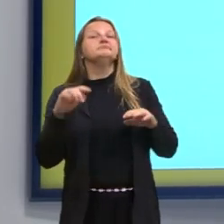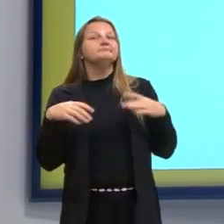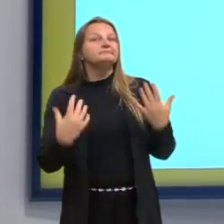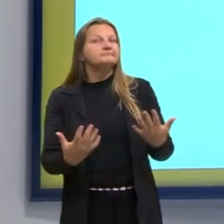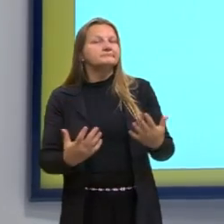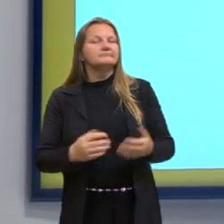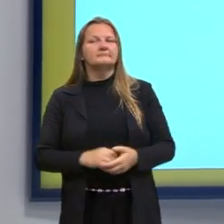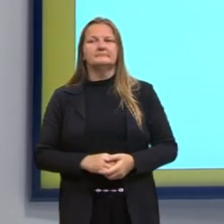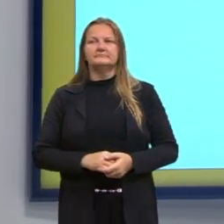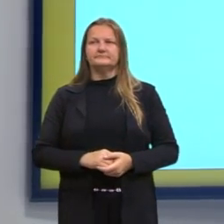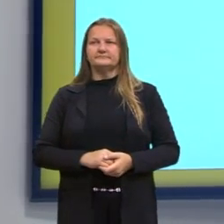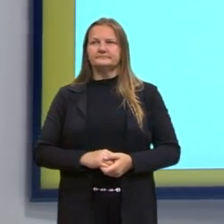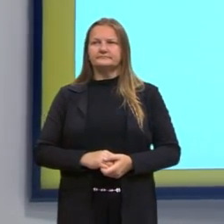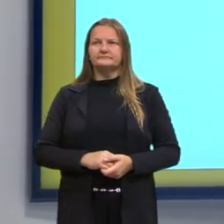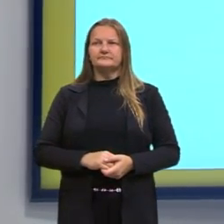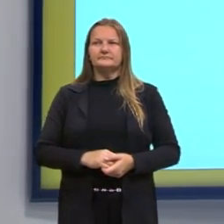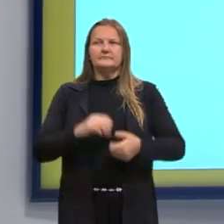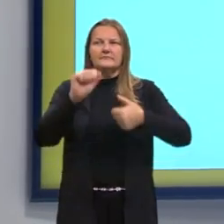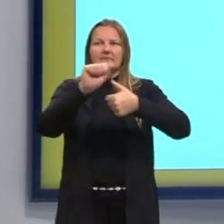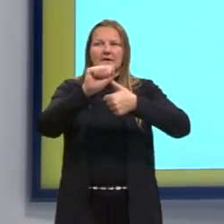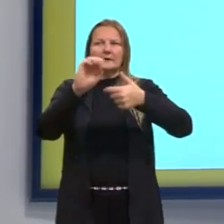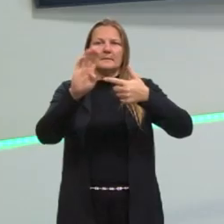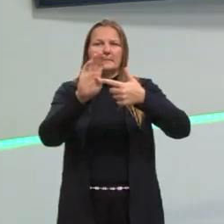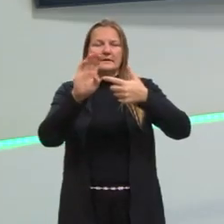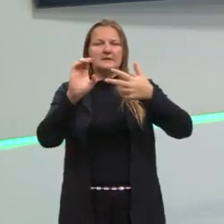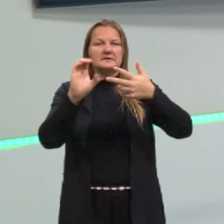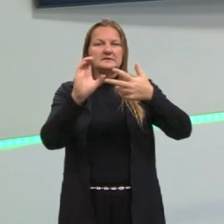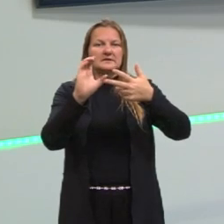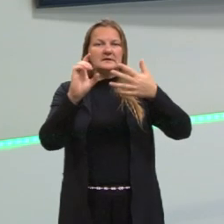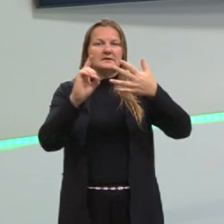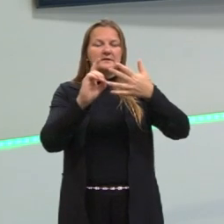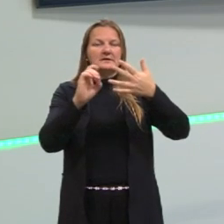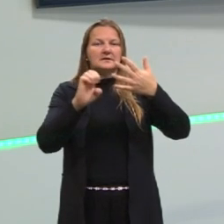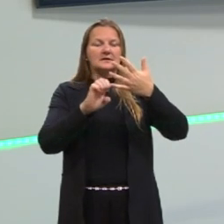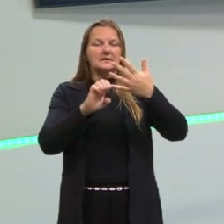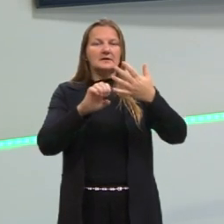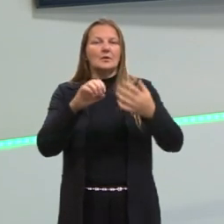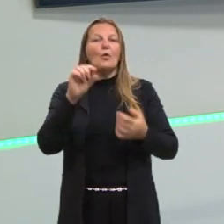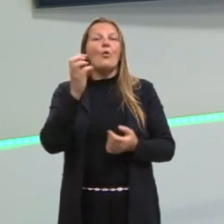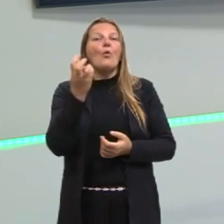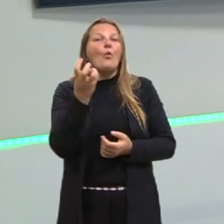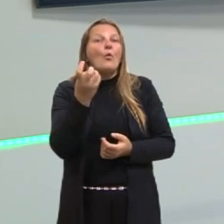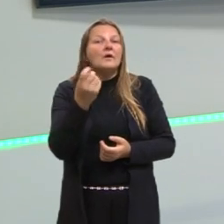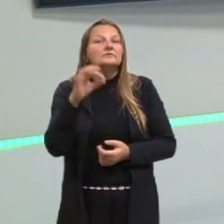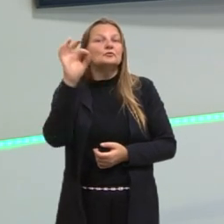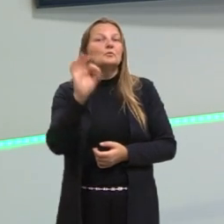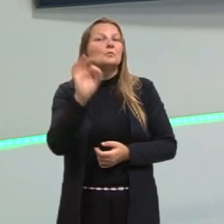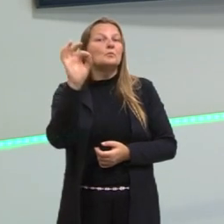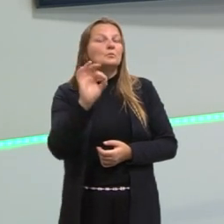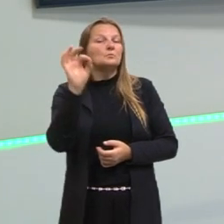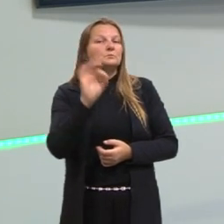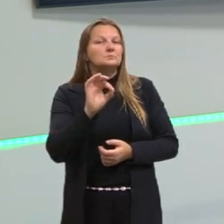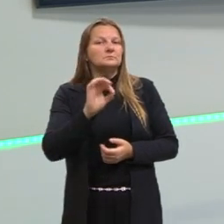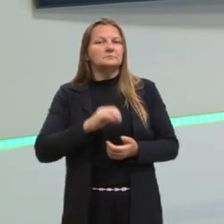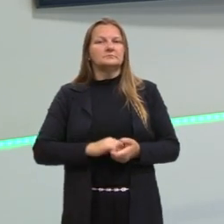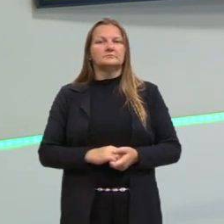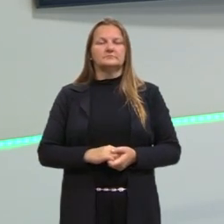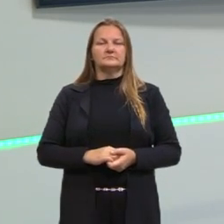Lembrando que as alternativas, elas indicam, então, a redução percentual. Então, vamos trabalhar com a porcentagem.